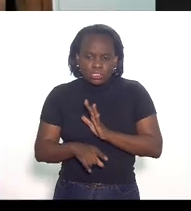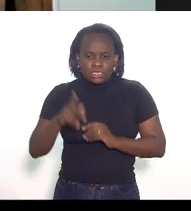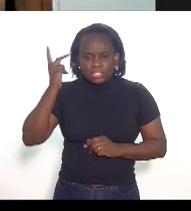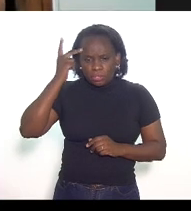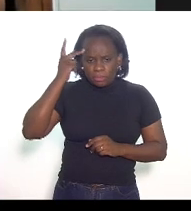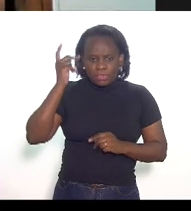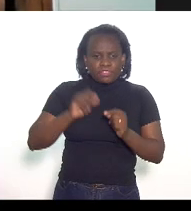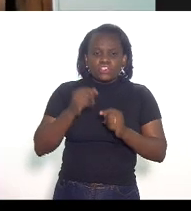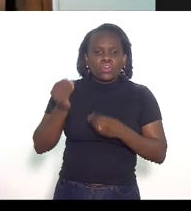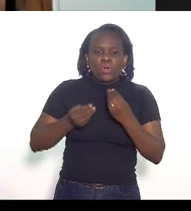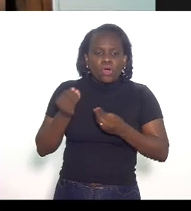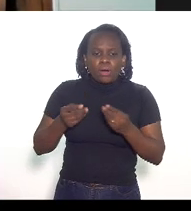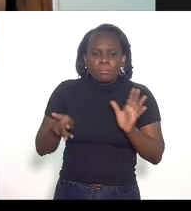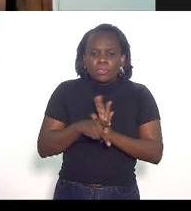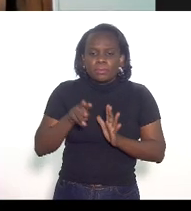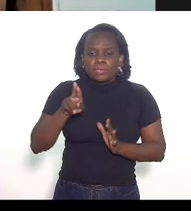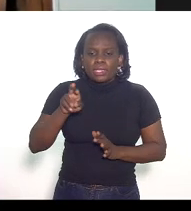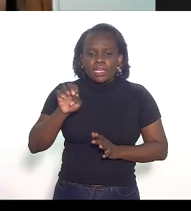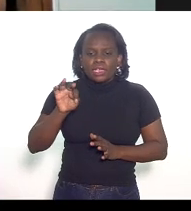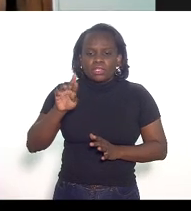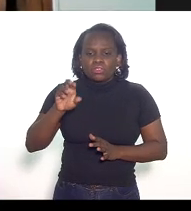Paulo fez como em relação a retrofit